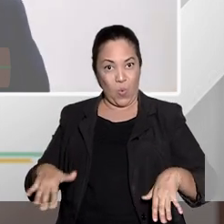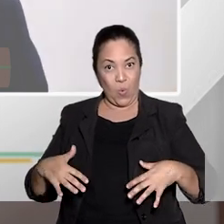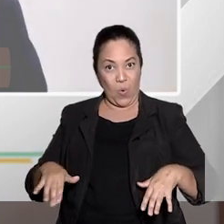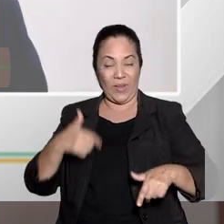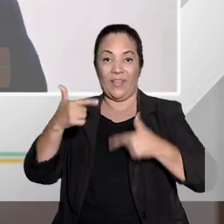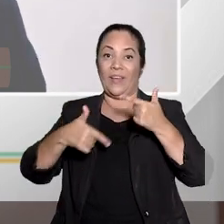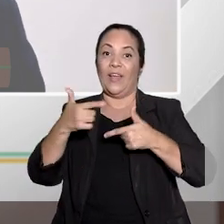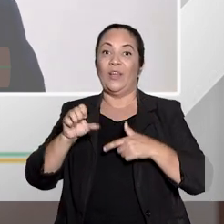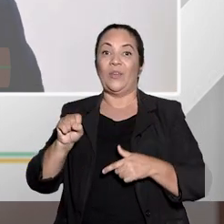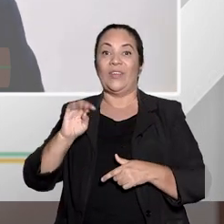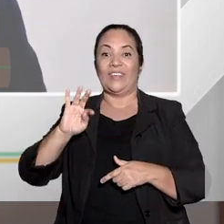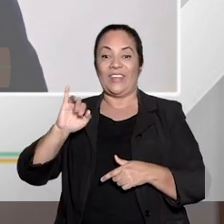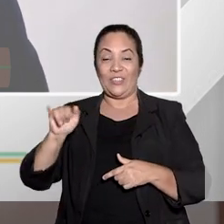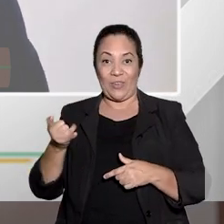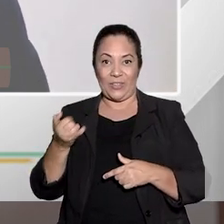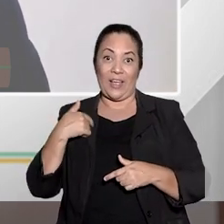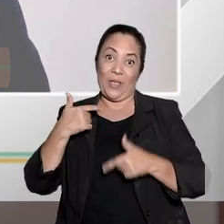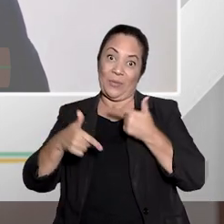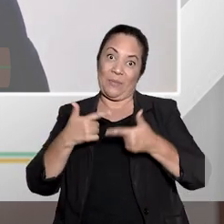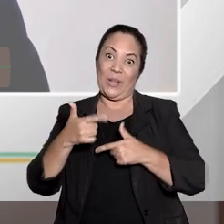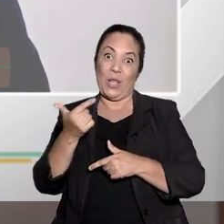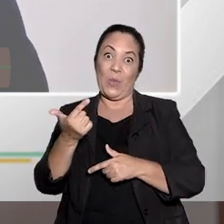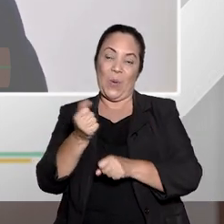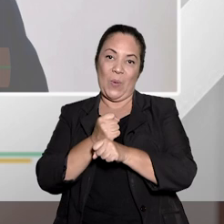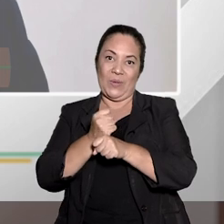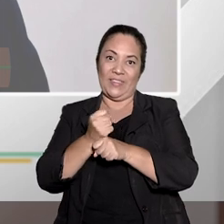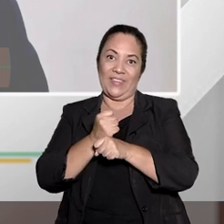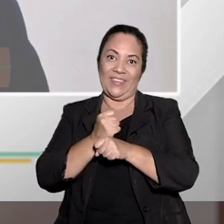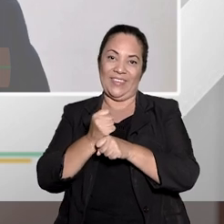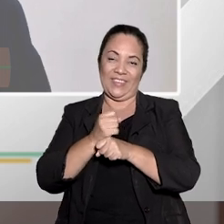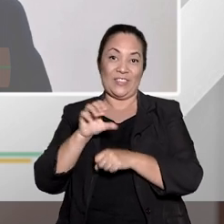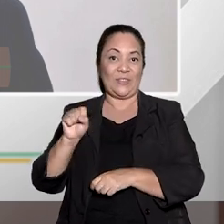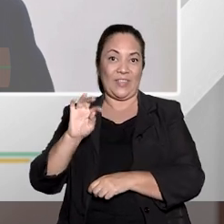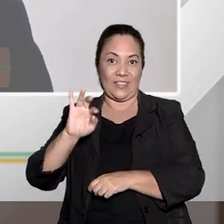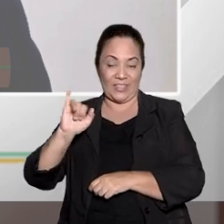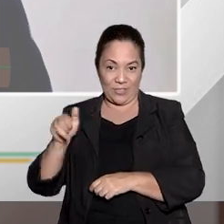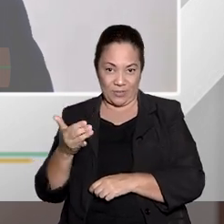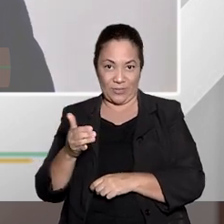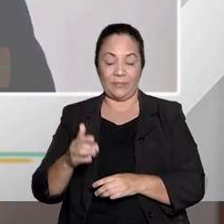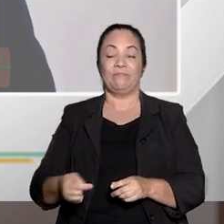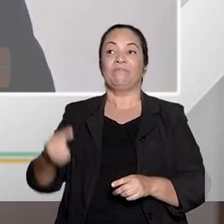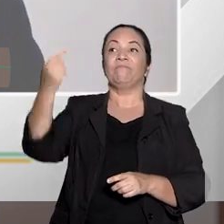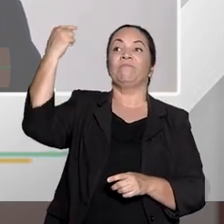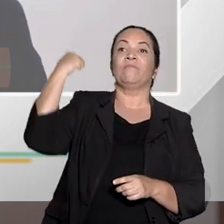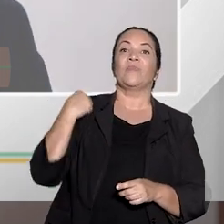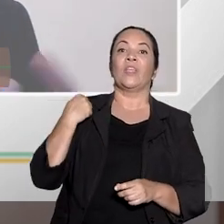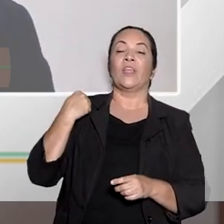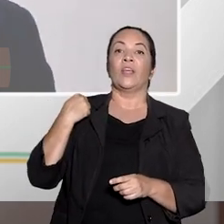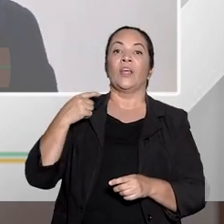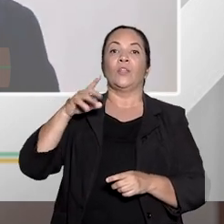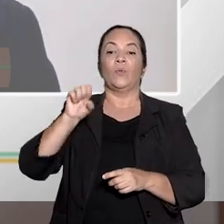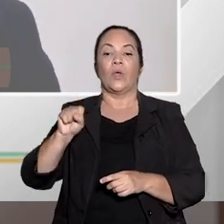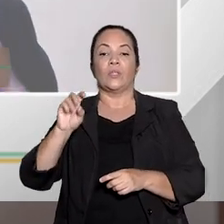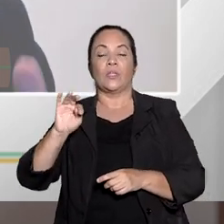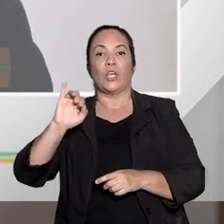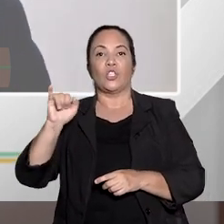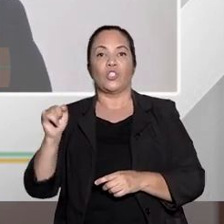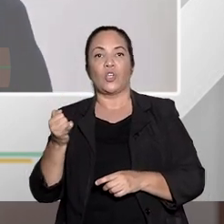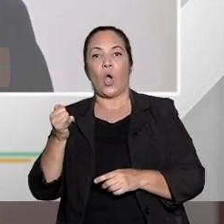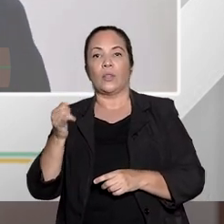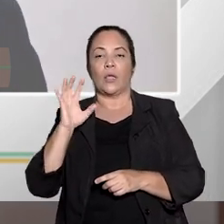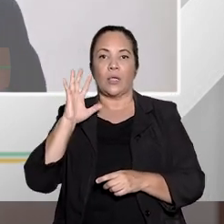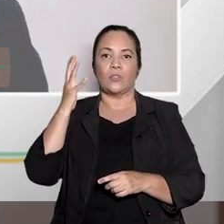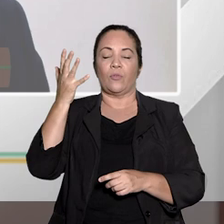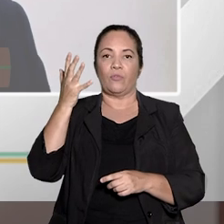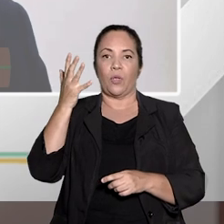minha casa durante 12 anos, Fátima, e muito antes de o Supremo Tribunal Federal decidir, quando os alunos estudam para uma prova, óbvio, quando eles